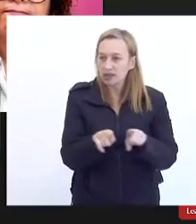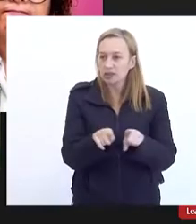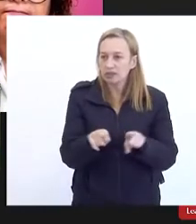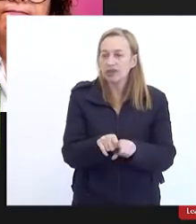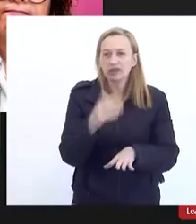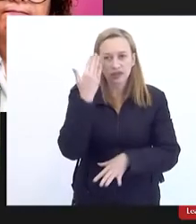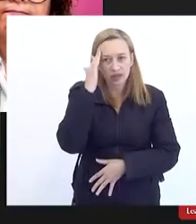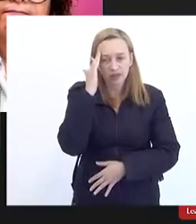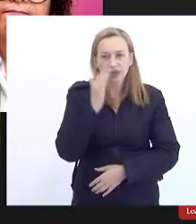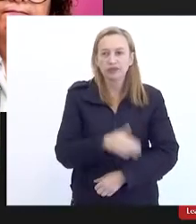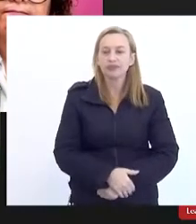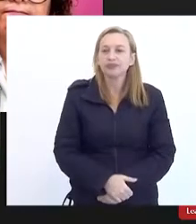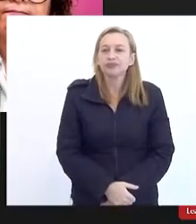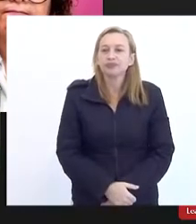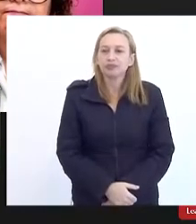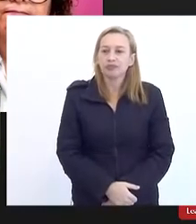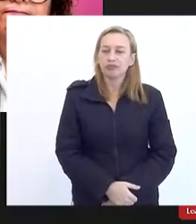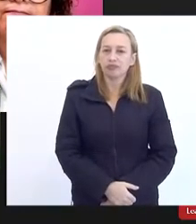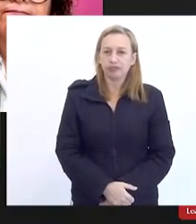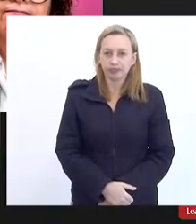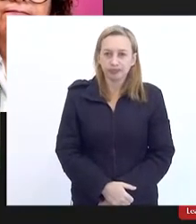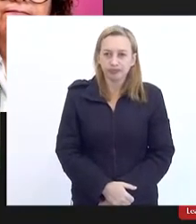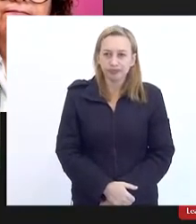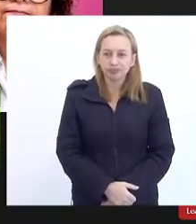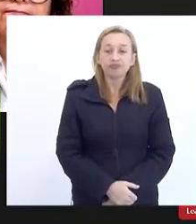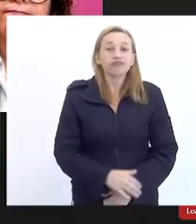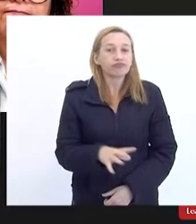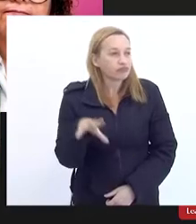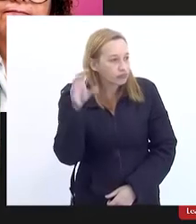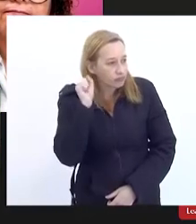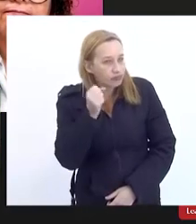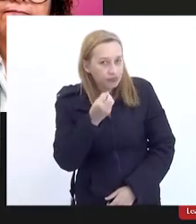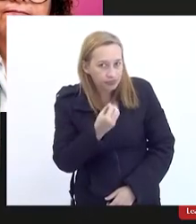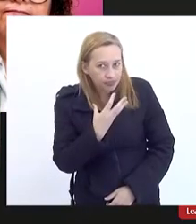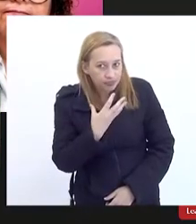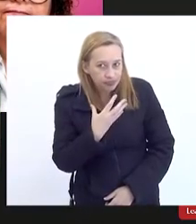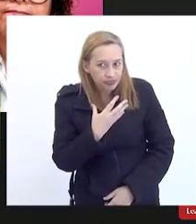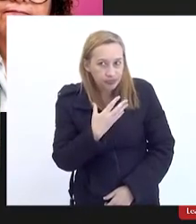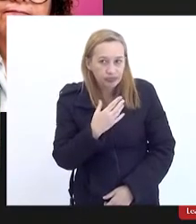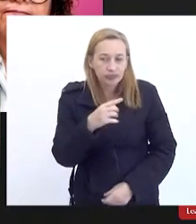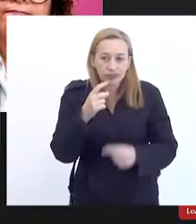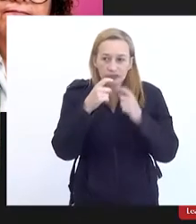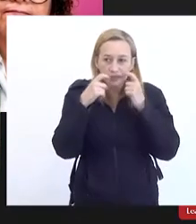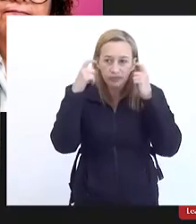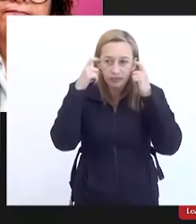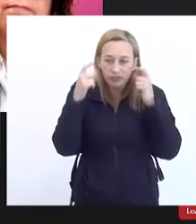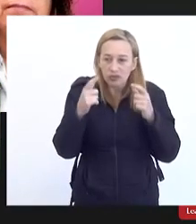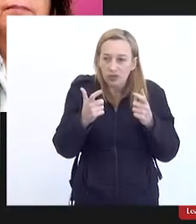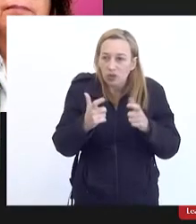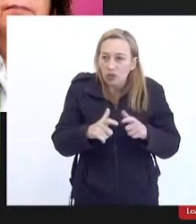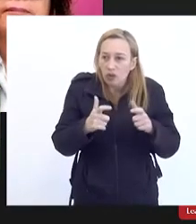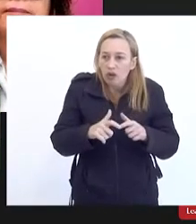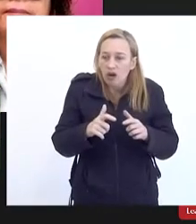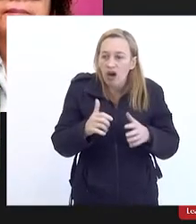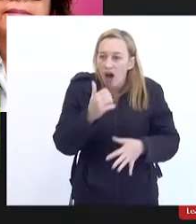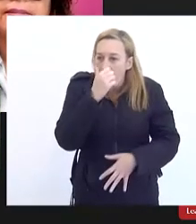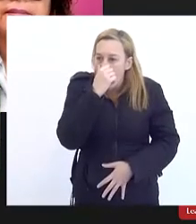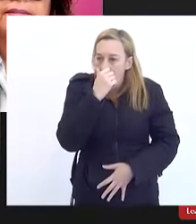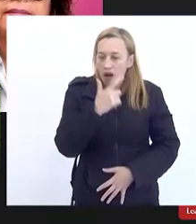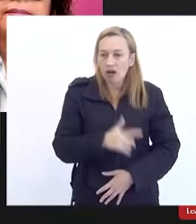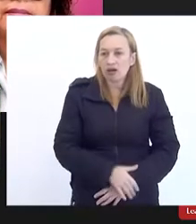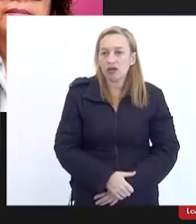compreensão todas me ouvem bem aí eu estou de máscara porque eu estou em um ambiente externo acompanhando minha